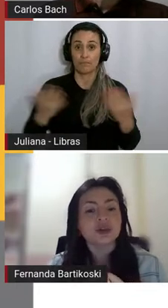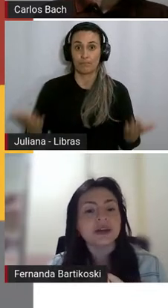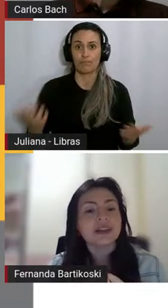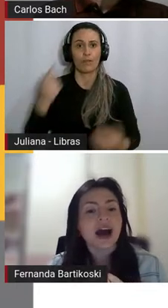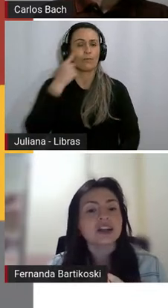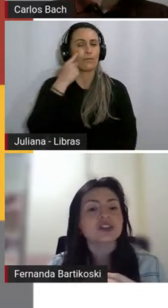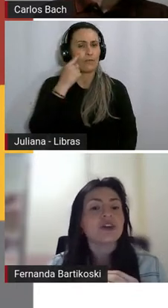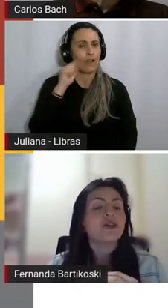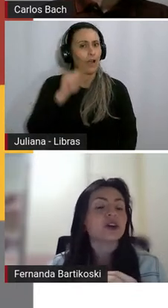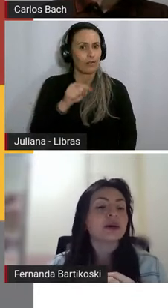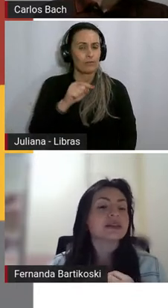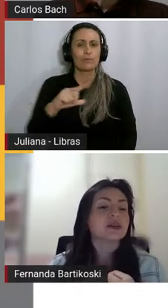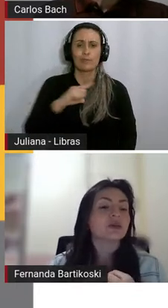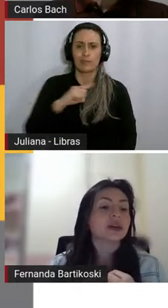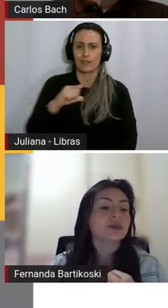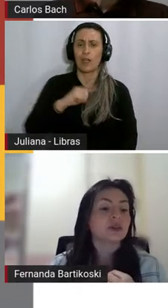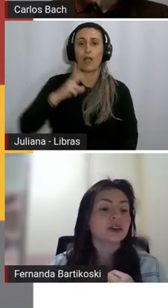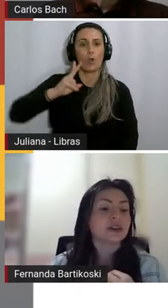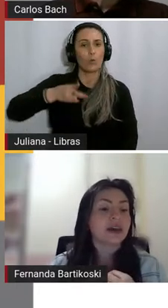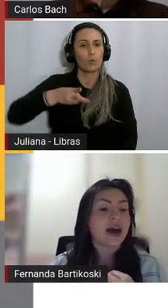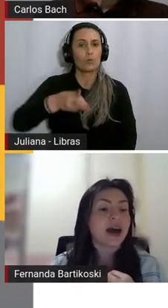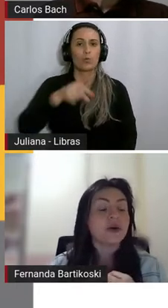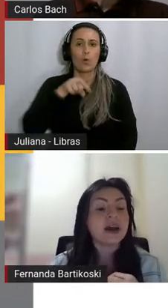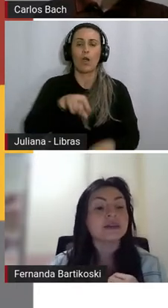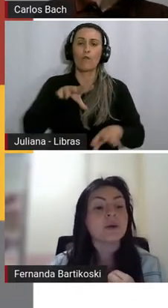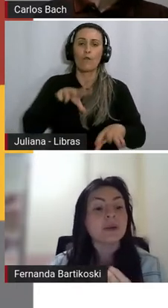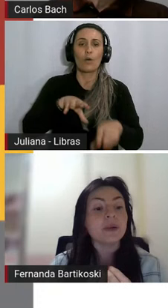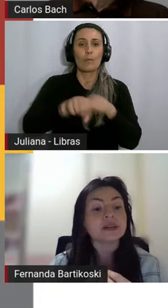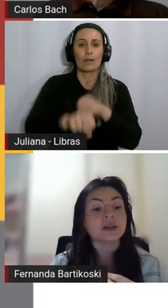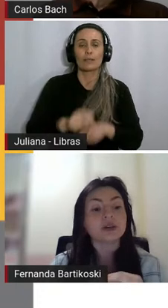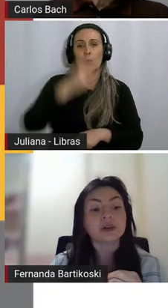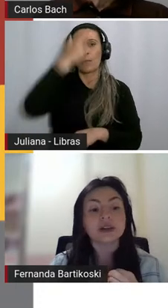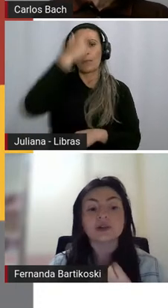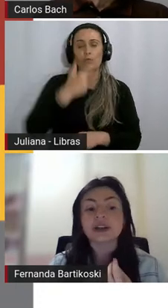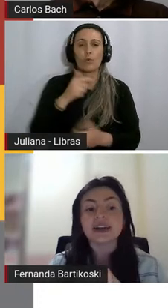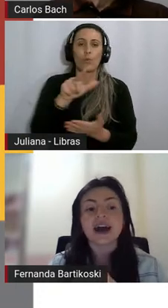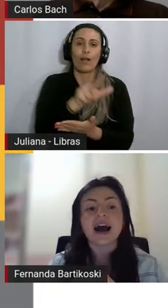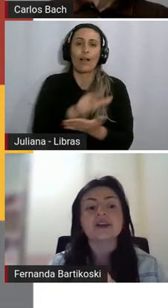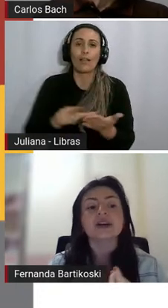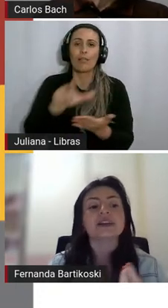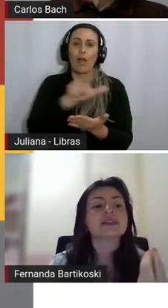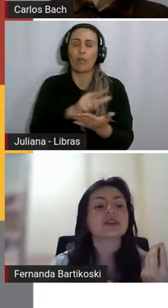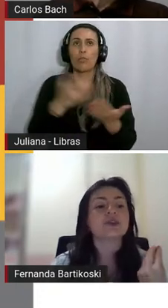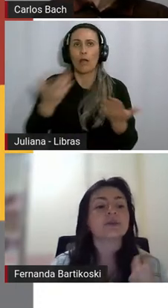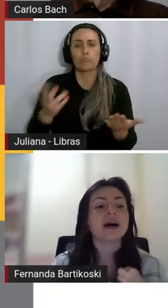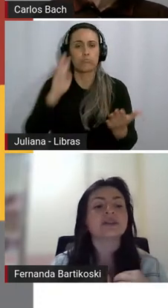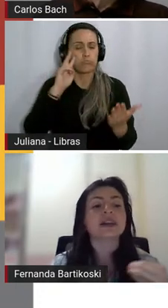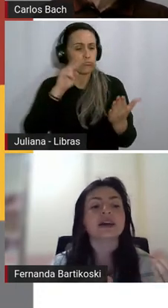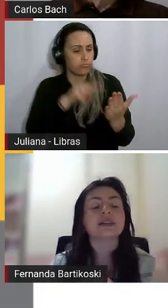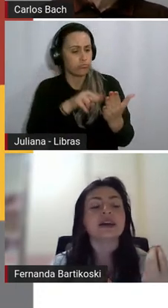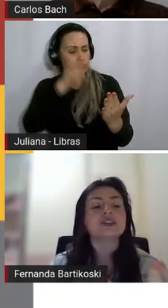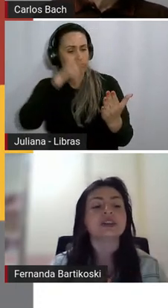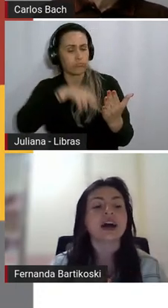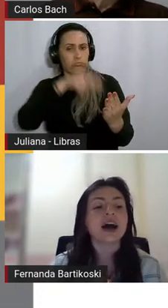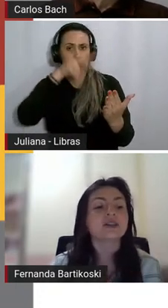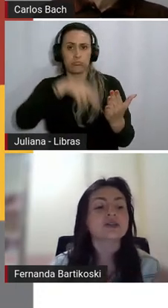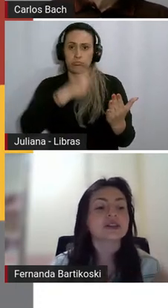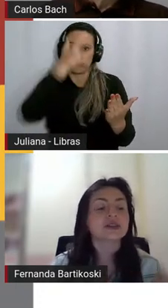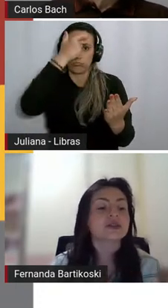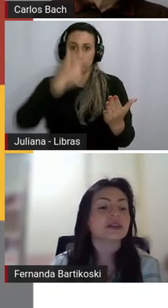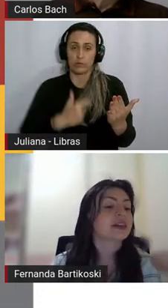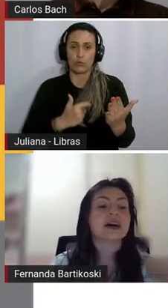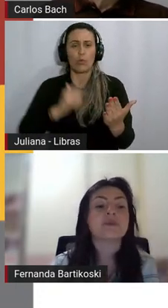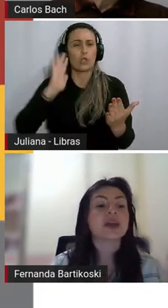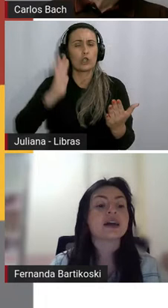continuidade da formação do leitor literário. Então, pensando que o leitor literário, ele está sendo formado desde lá